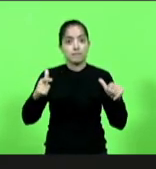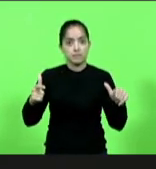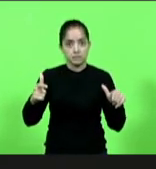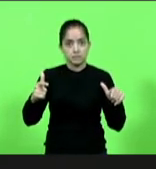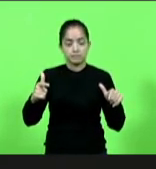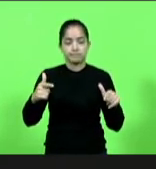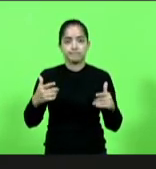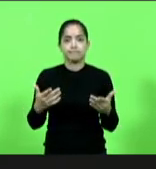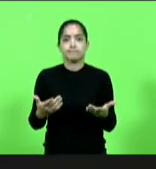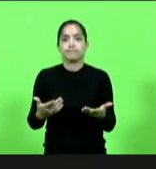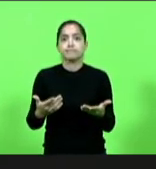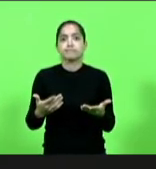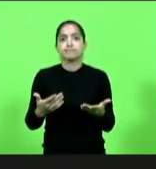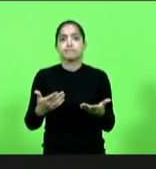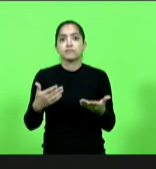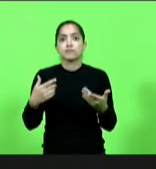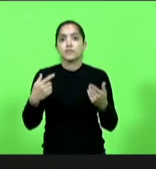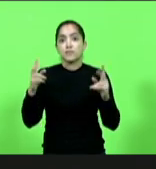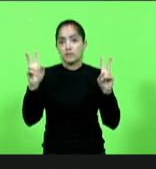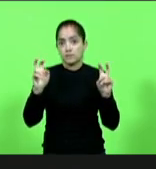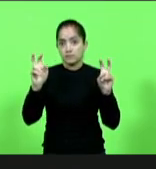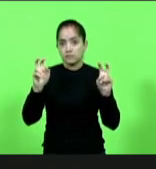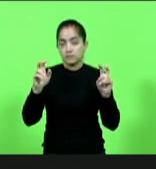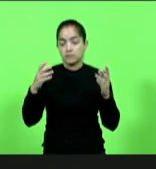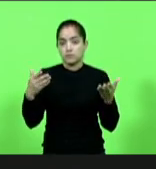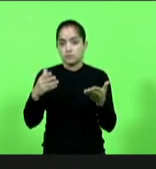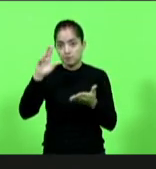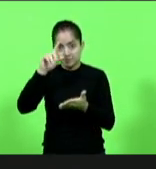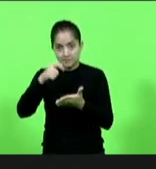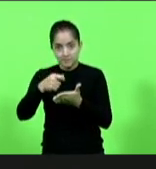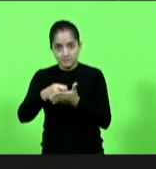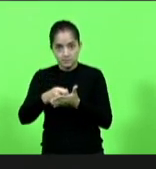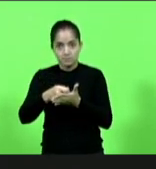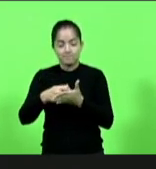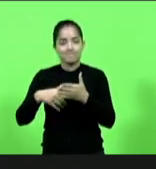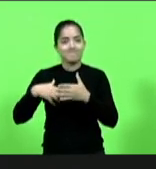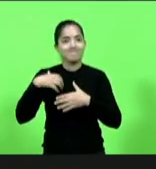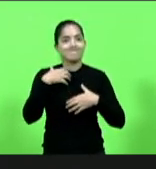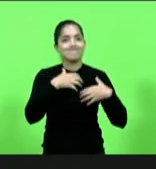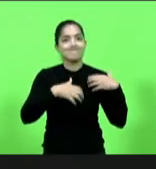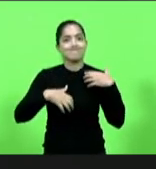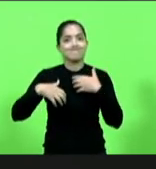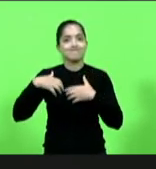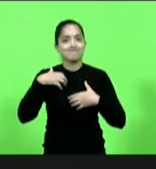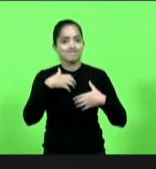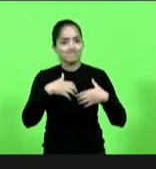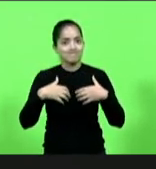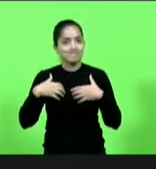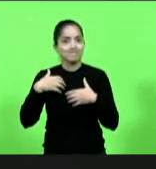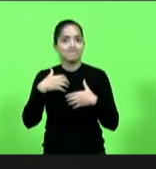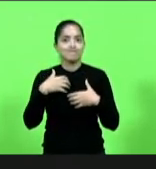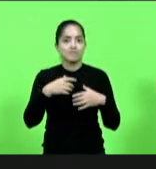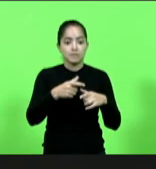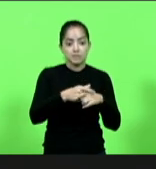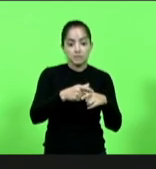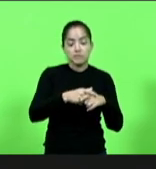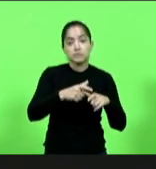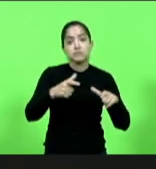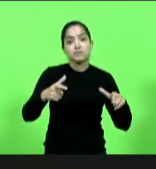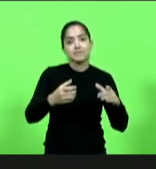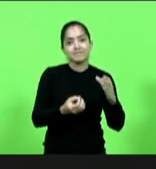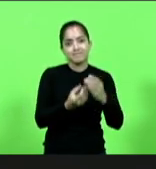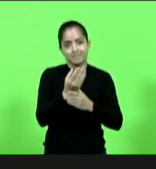Eu trago esse assunto porque essa decisão está causando uma angústia muito grande em grandes e pequenos produtores